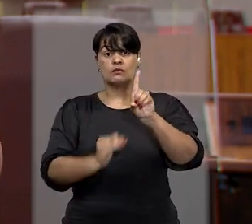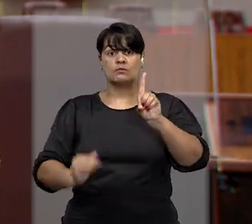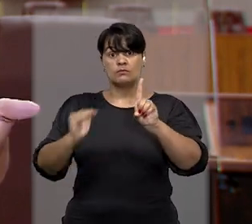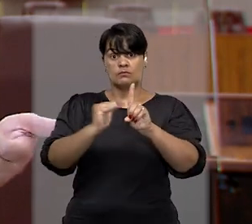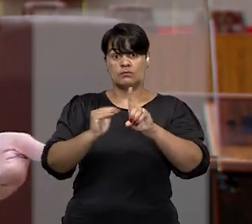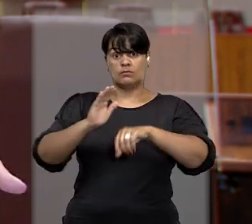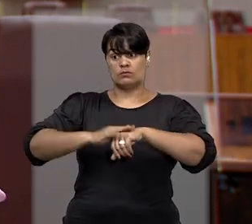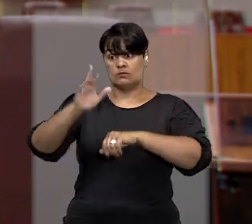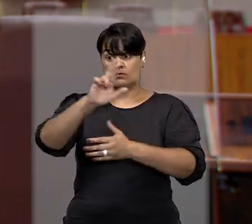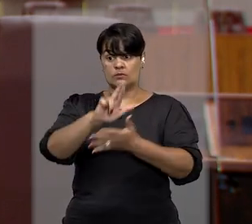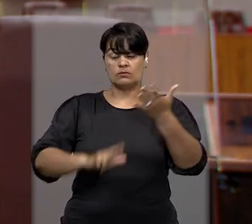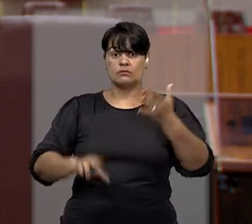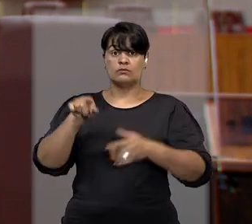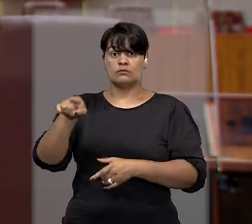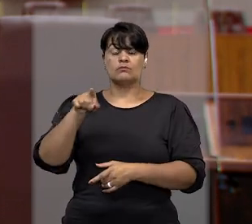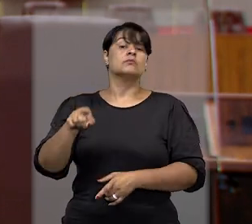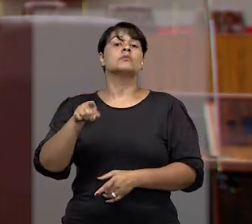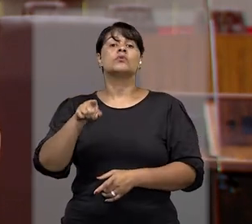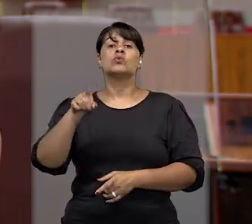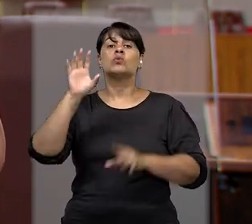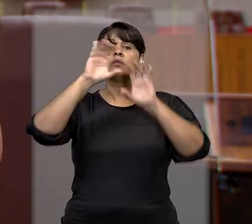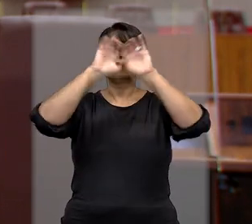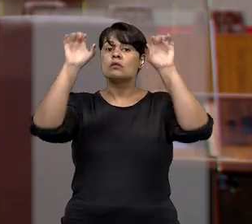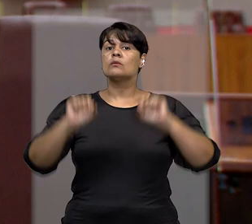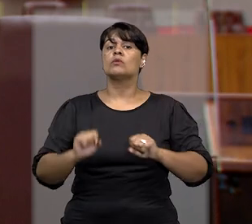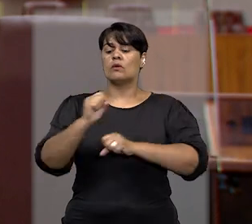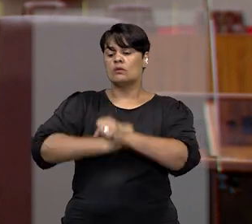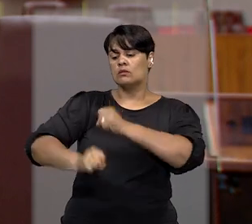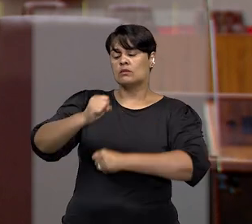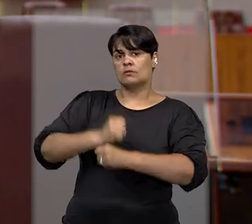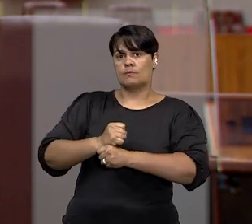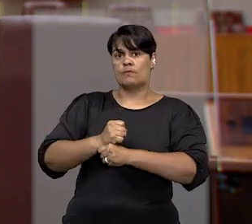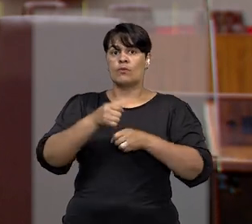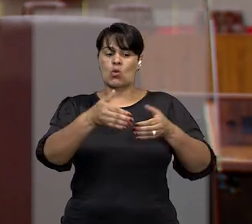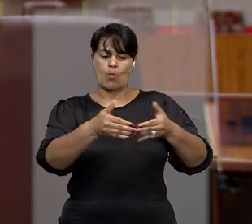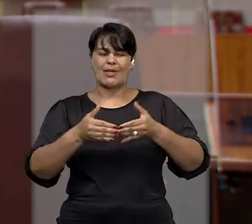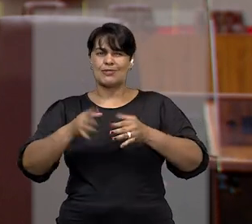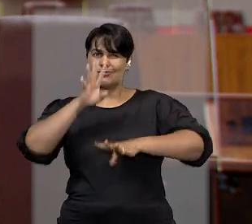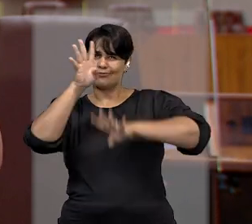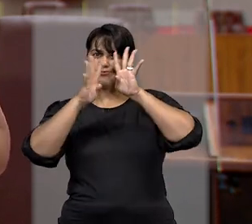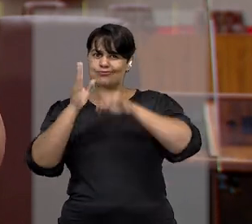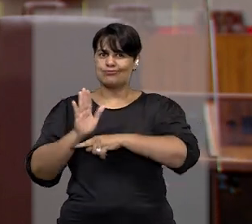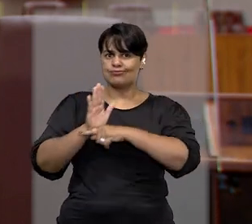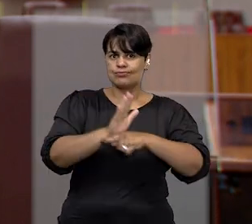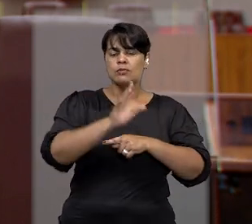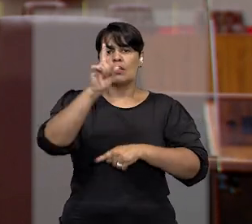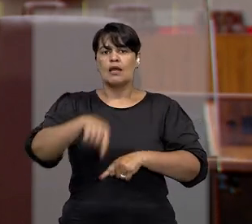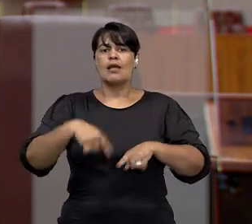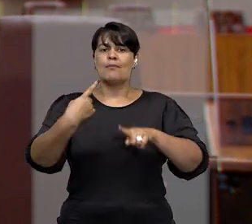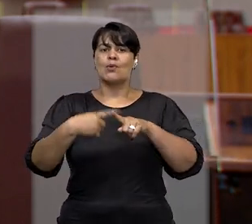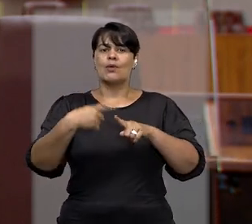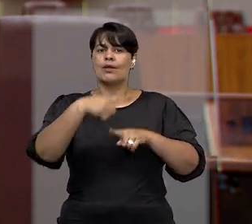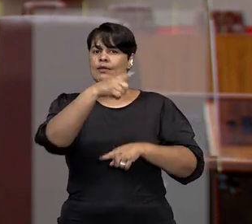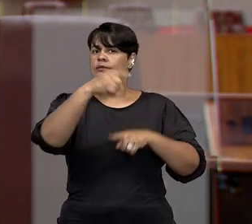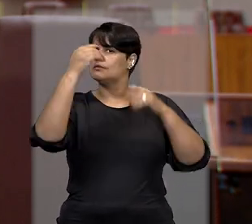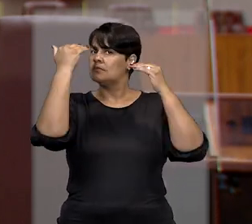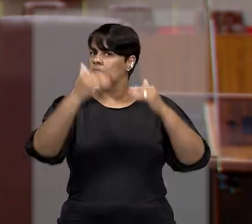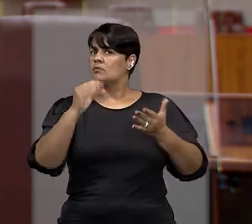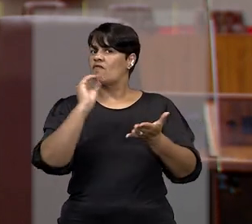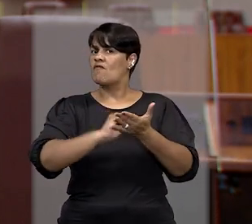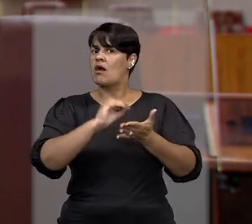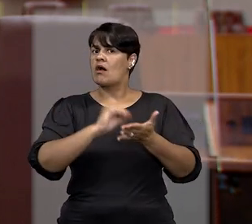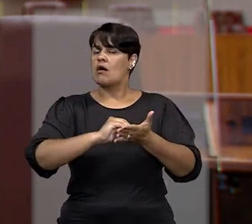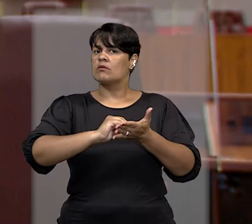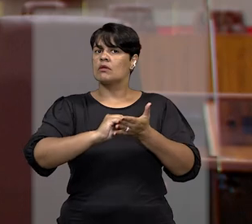Estado em dezembro do ano passado. O pedido de intervenção se baseou na alegação de descumprimento reiterado